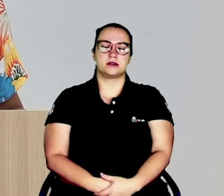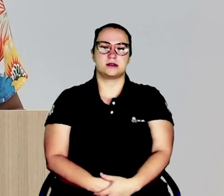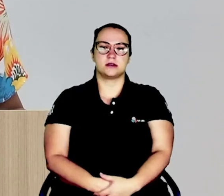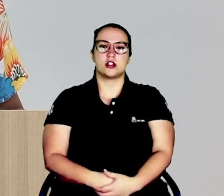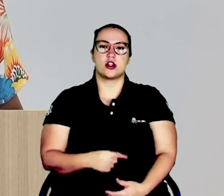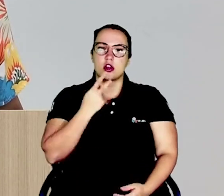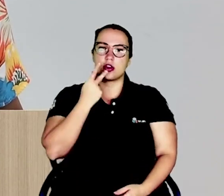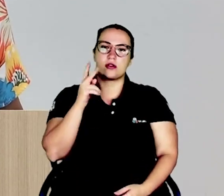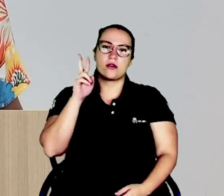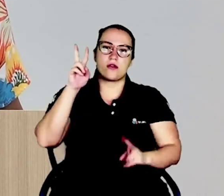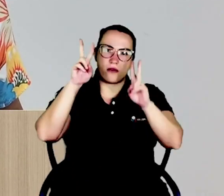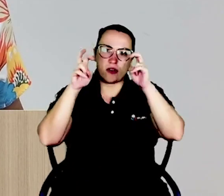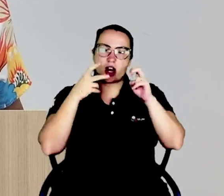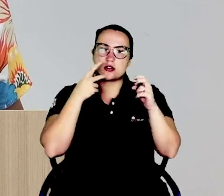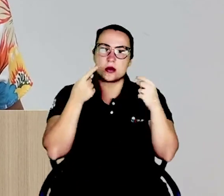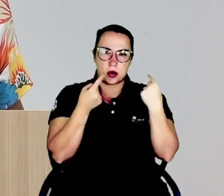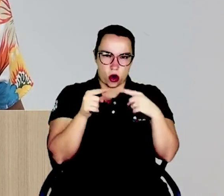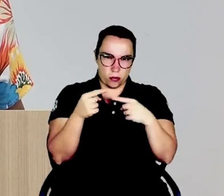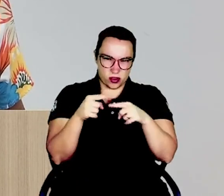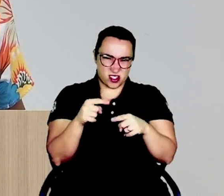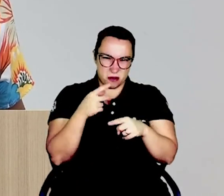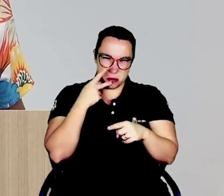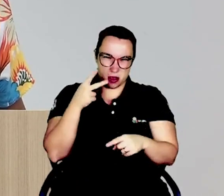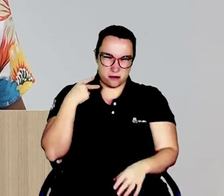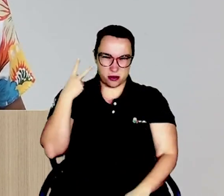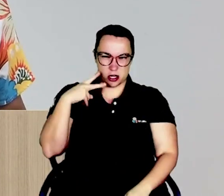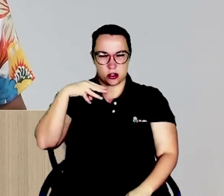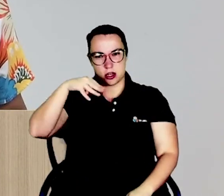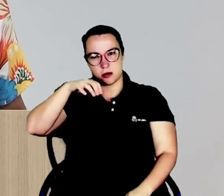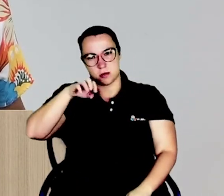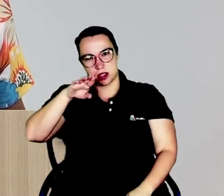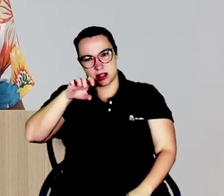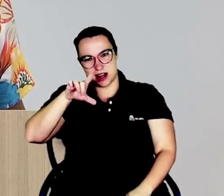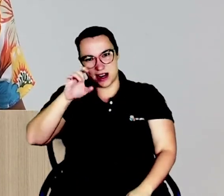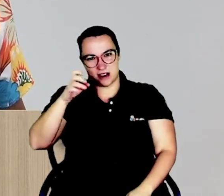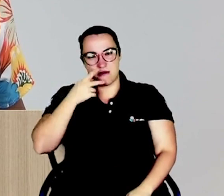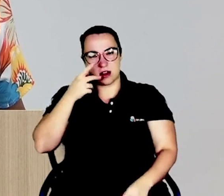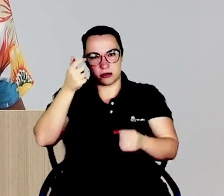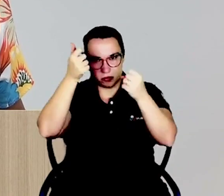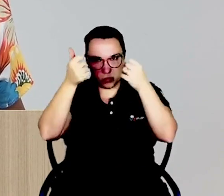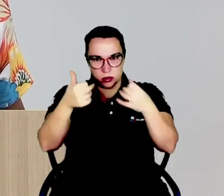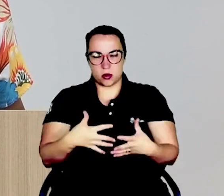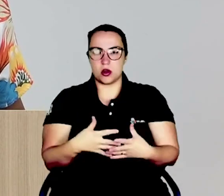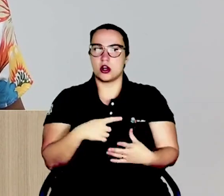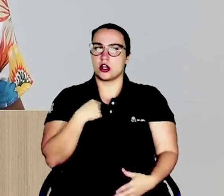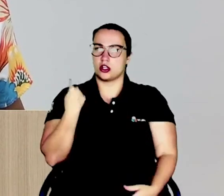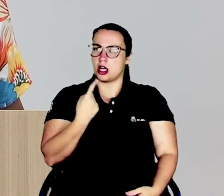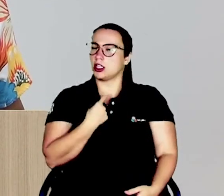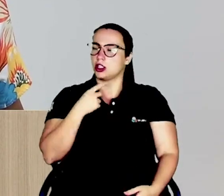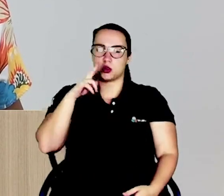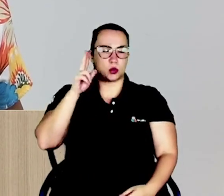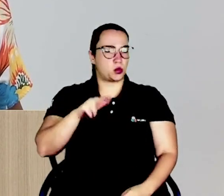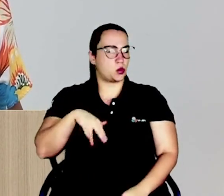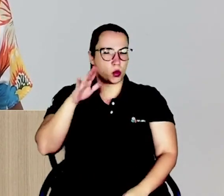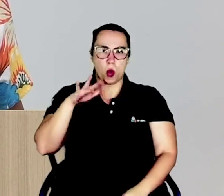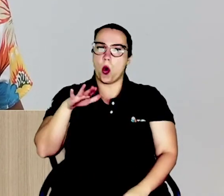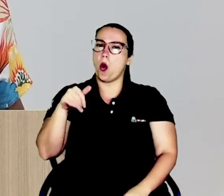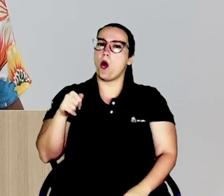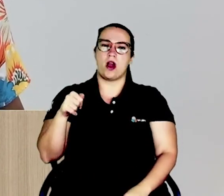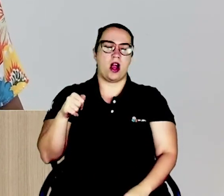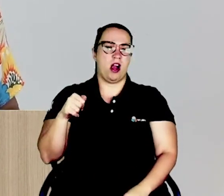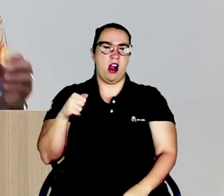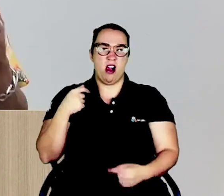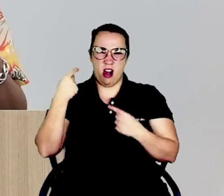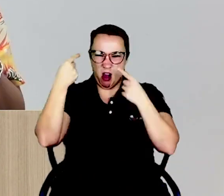-se em oposição, muito bem colocado aqui pela vereadora Mirelli, nós nunca aqui nesta casa vimos um ao outro